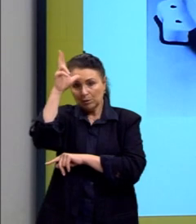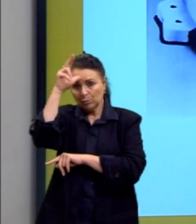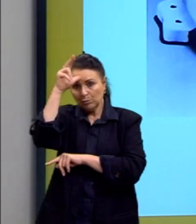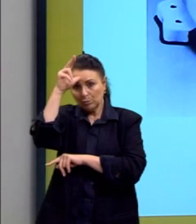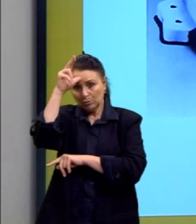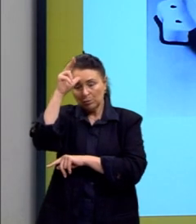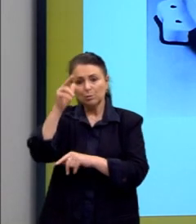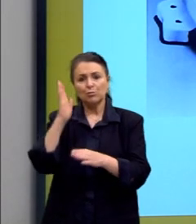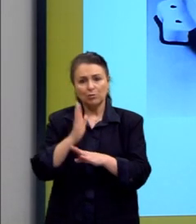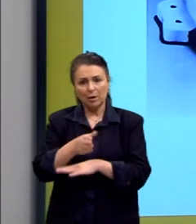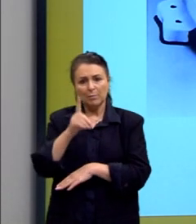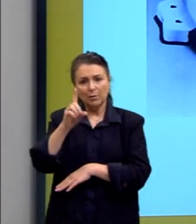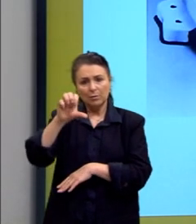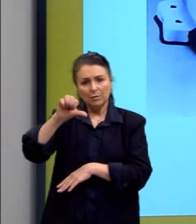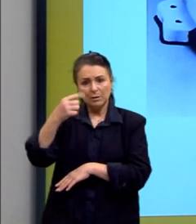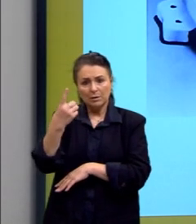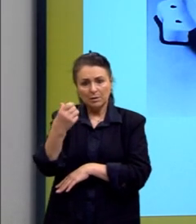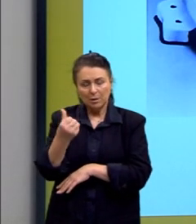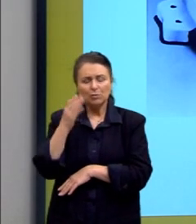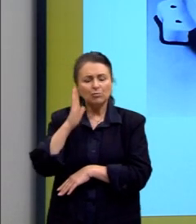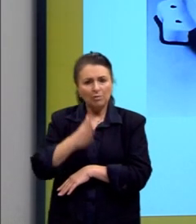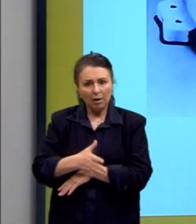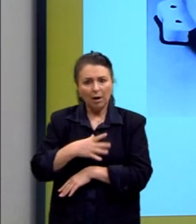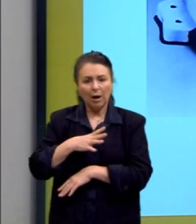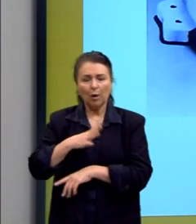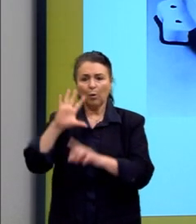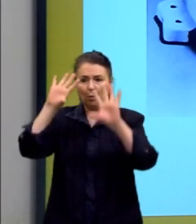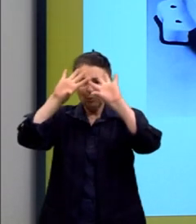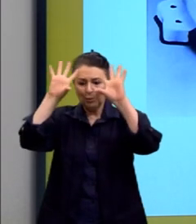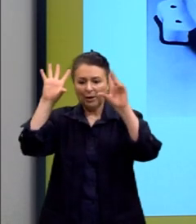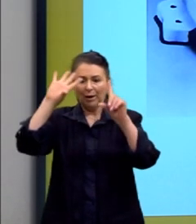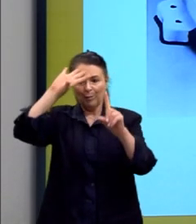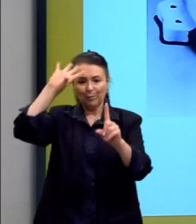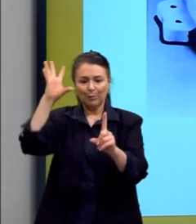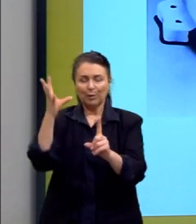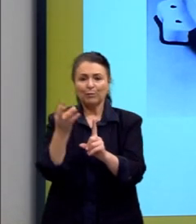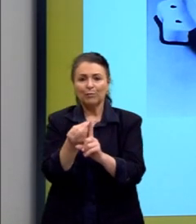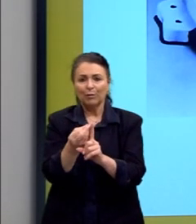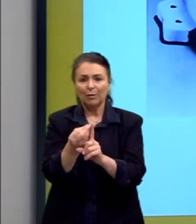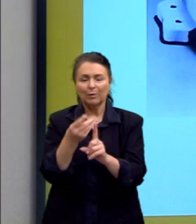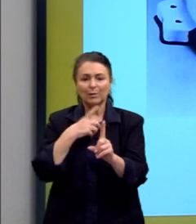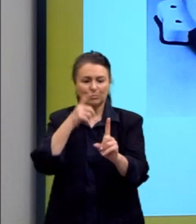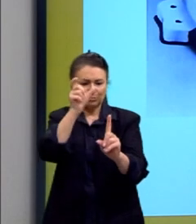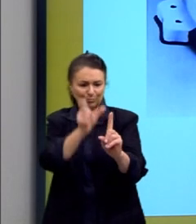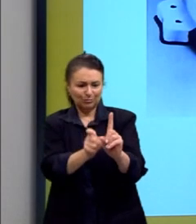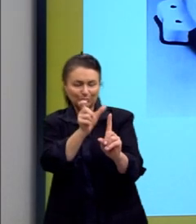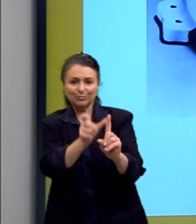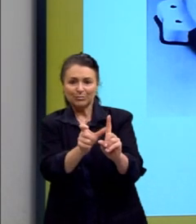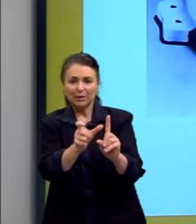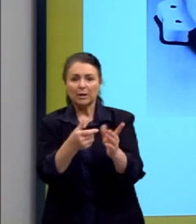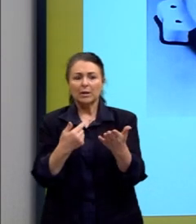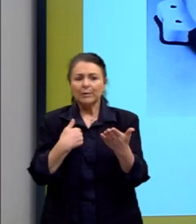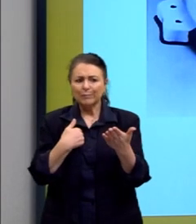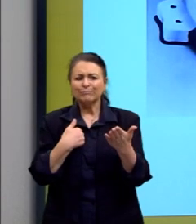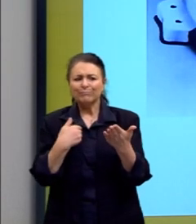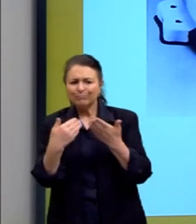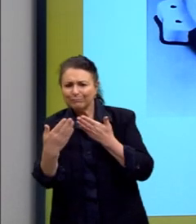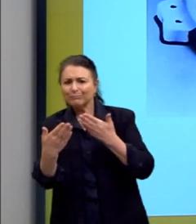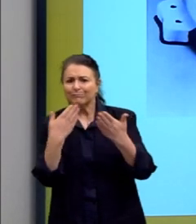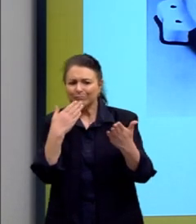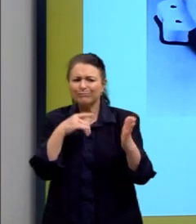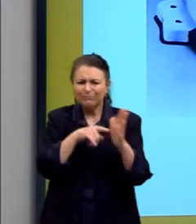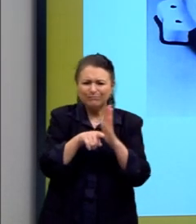apareciam, como a performance, a colagem, a intervenção. É uma obra que está questionando essa padronização dos corpos